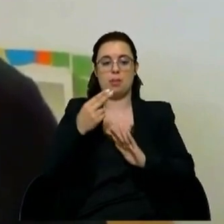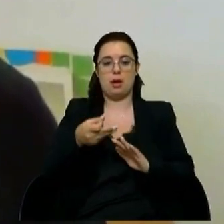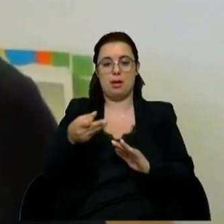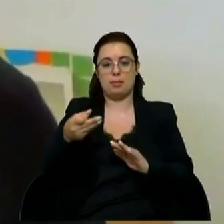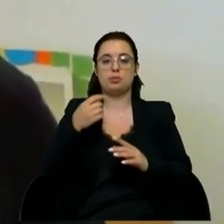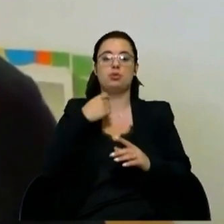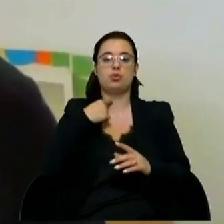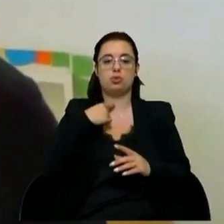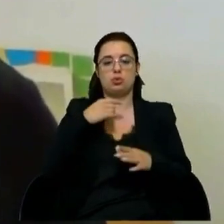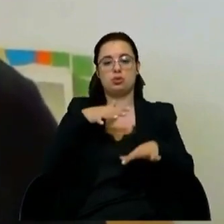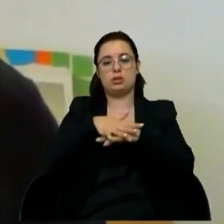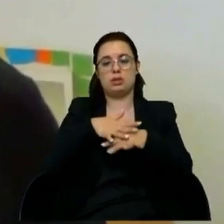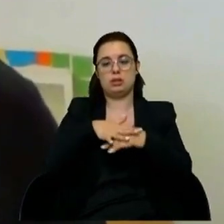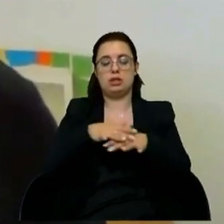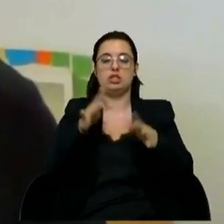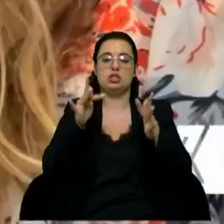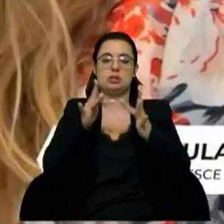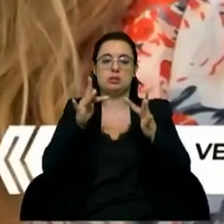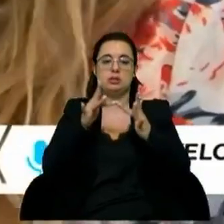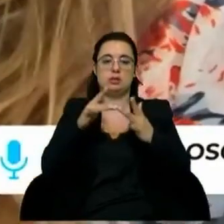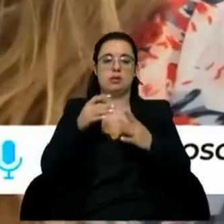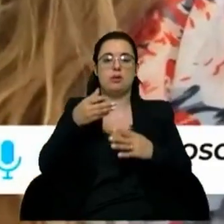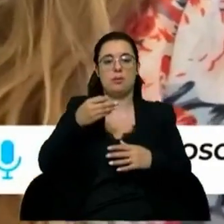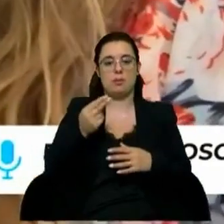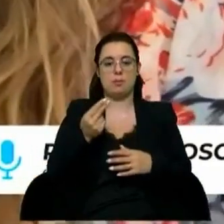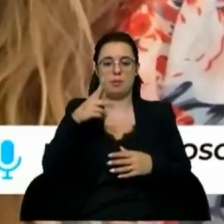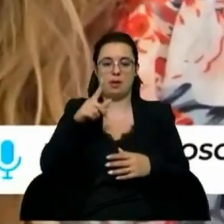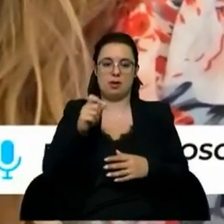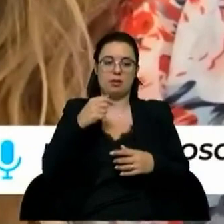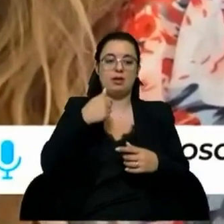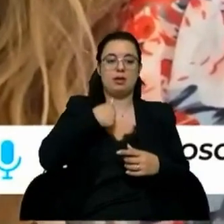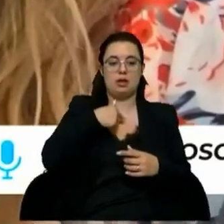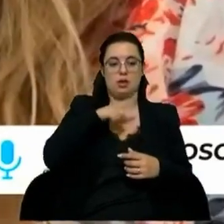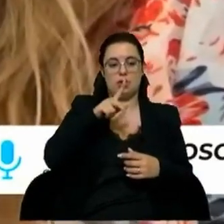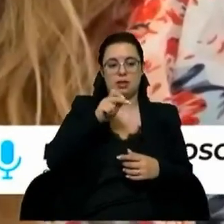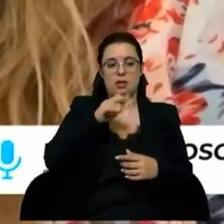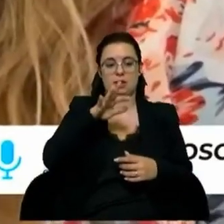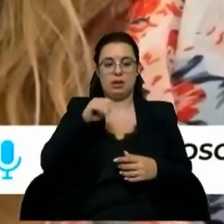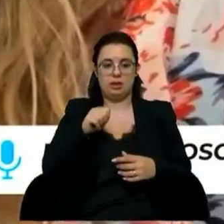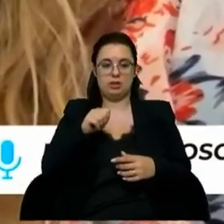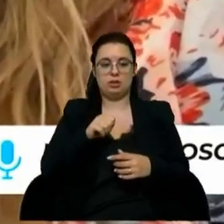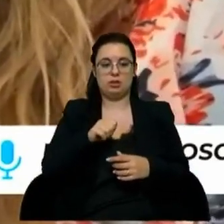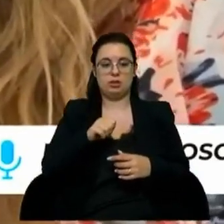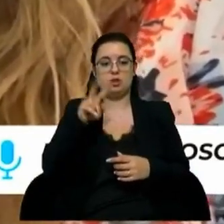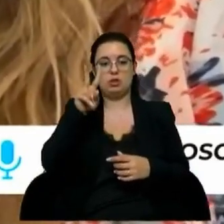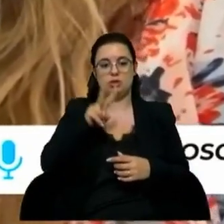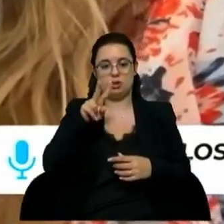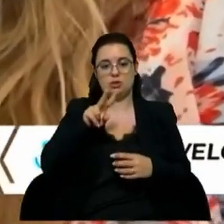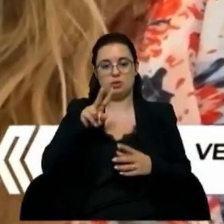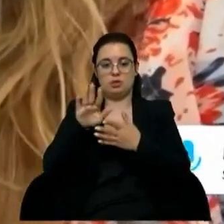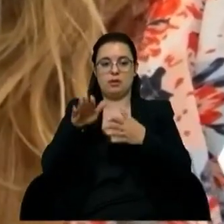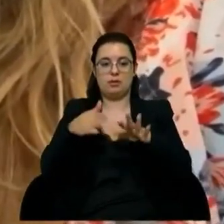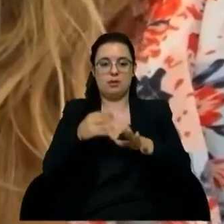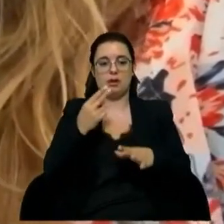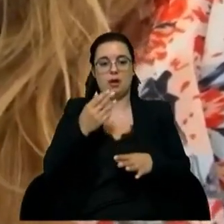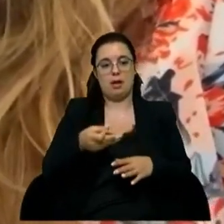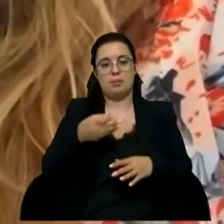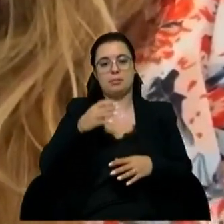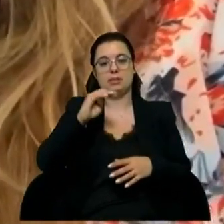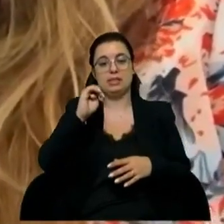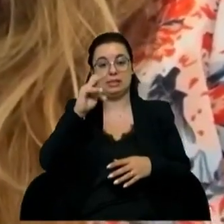do curso de redes e cibersegurança. Sou a Paula. E eu sou a Laís. Nós somos da 2ª edição do Upskill,